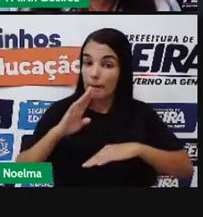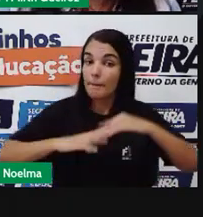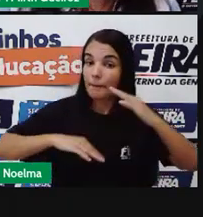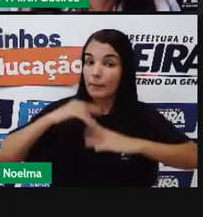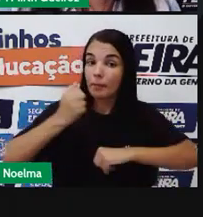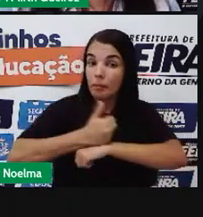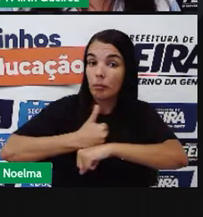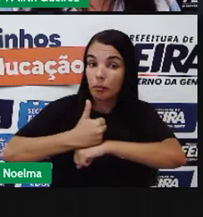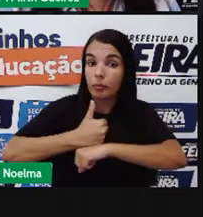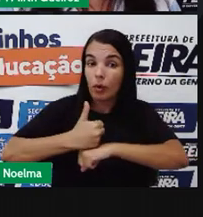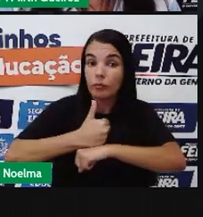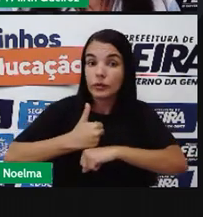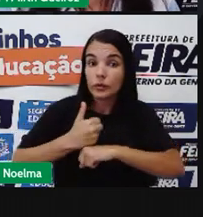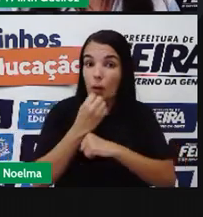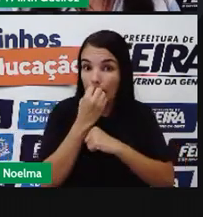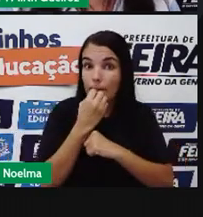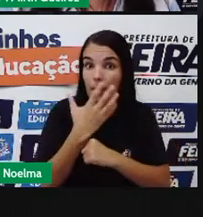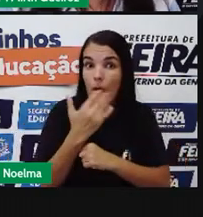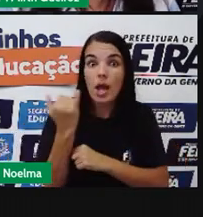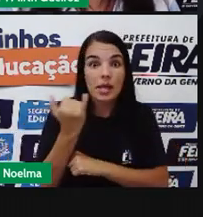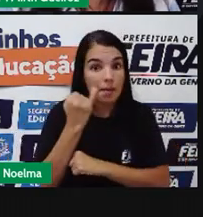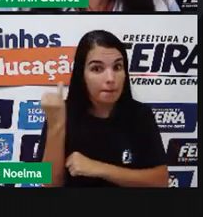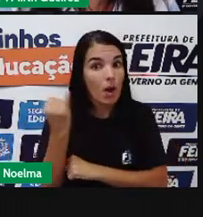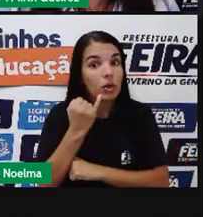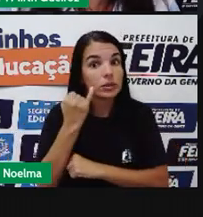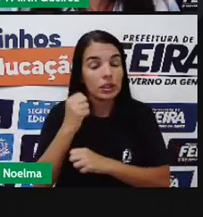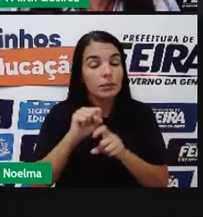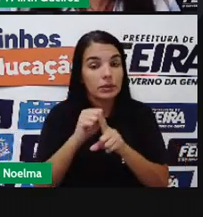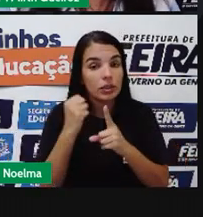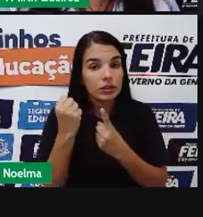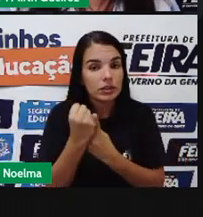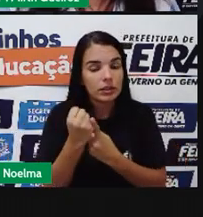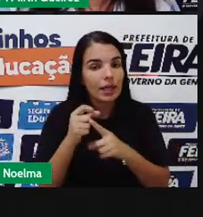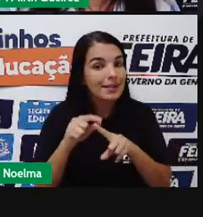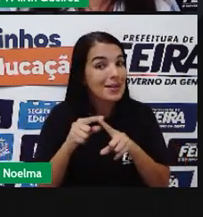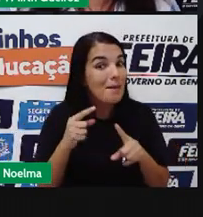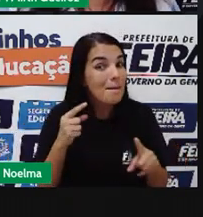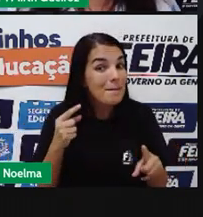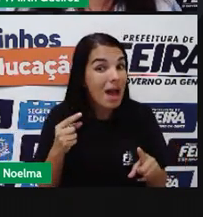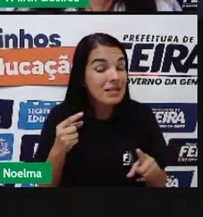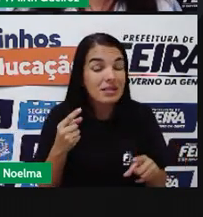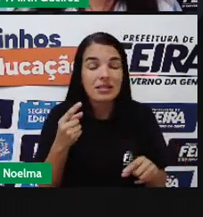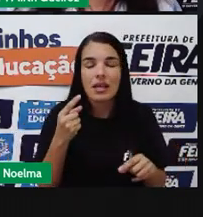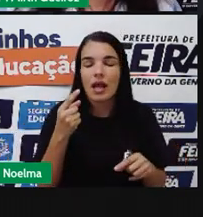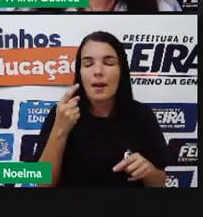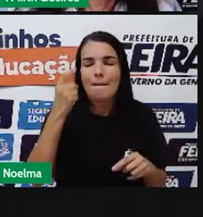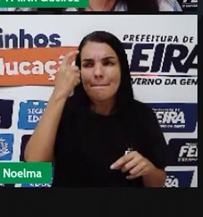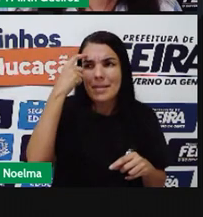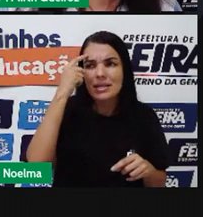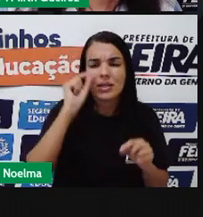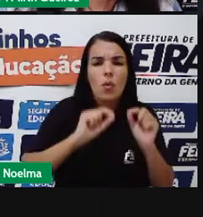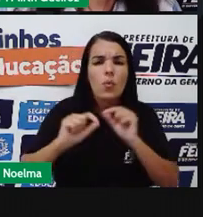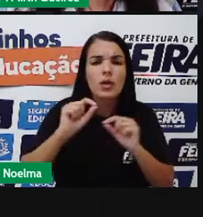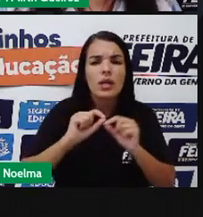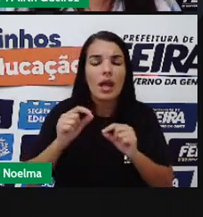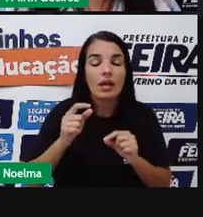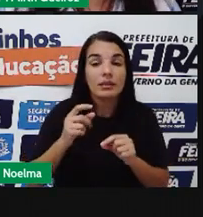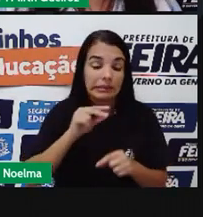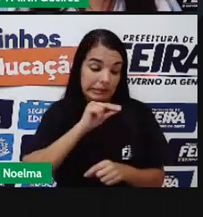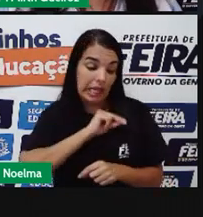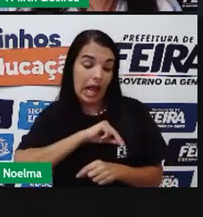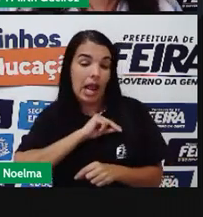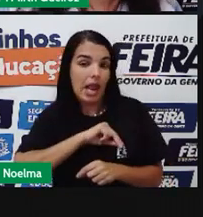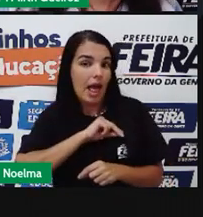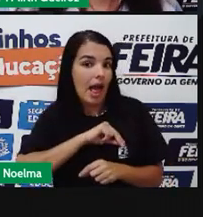dignas E muito, muito importantes Para a sociedade Mas Em relação A questão salarial